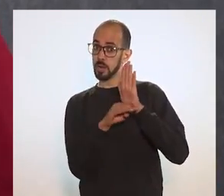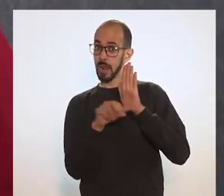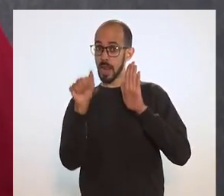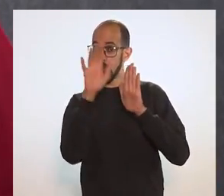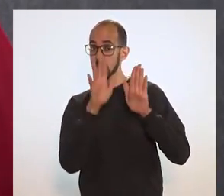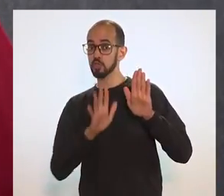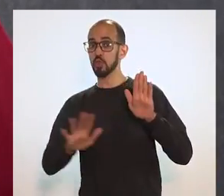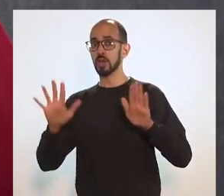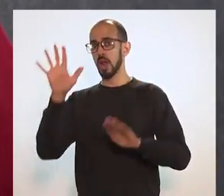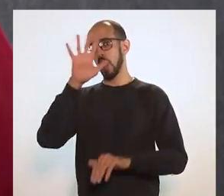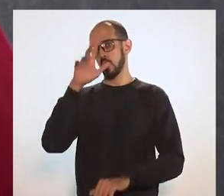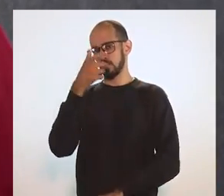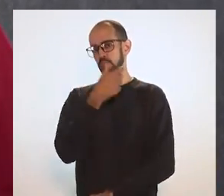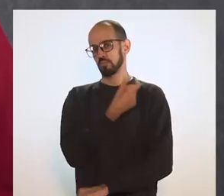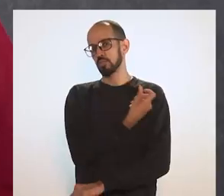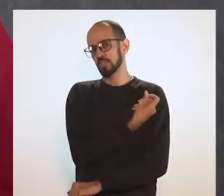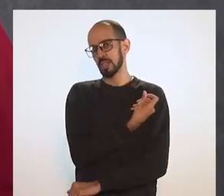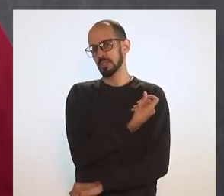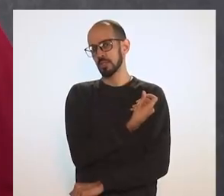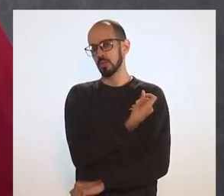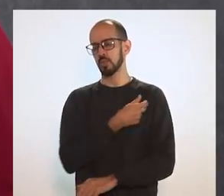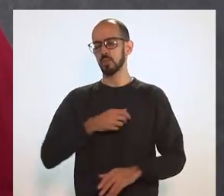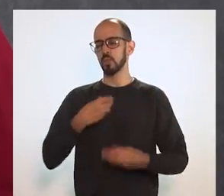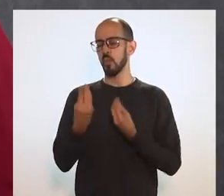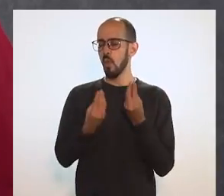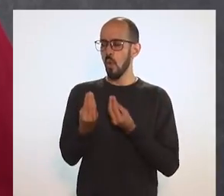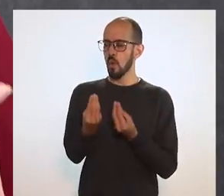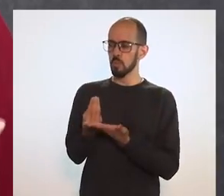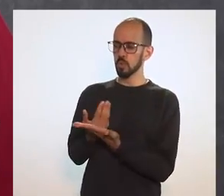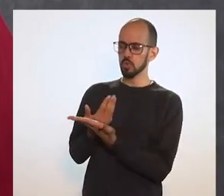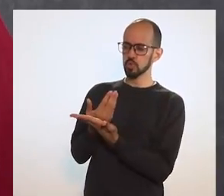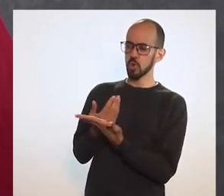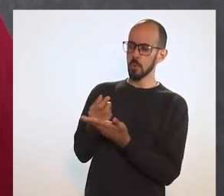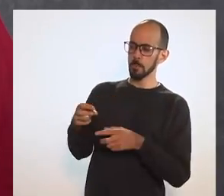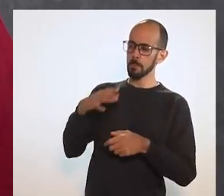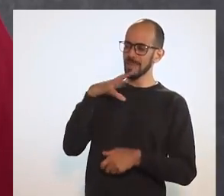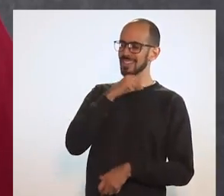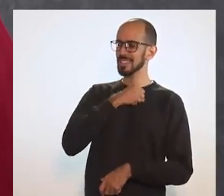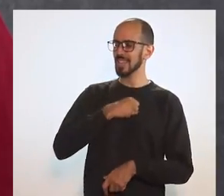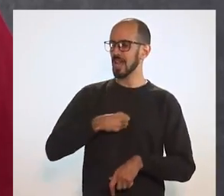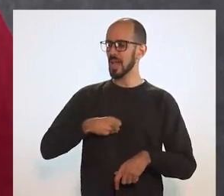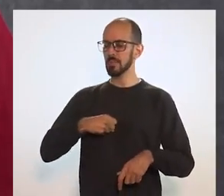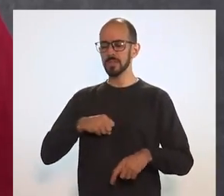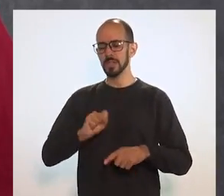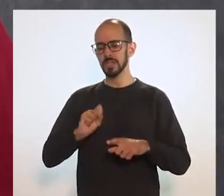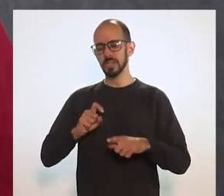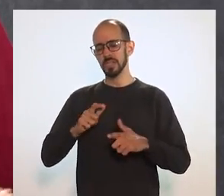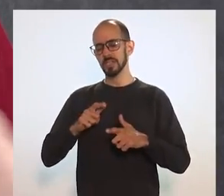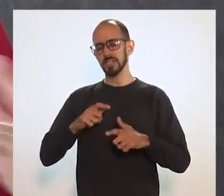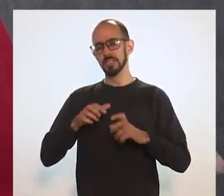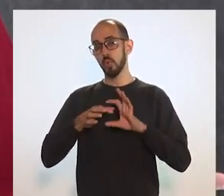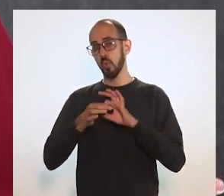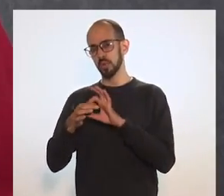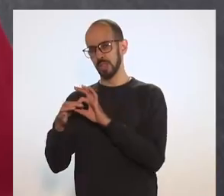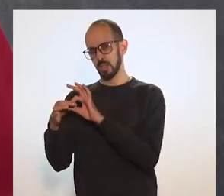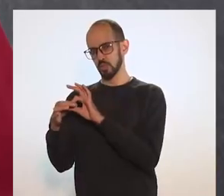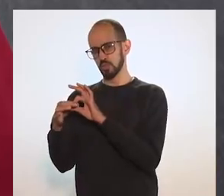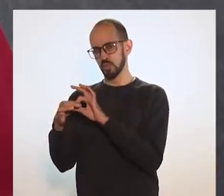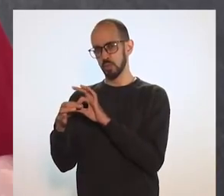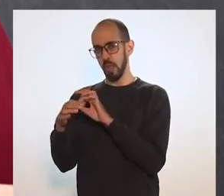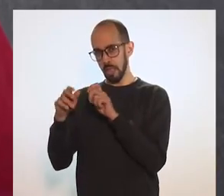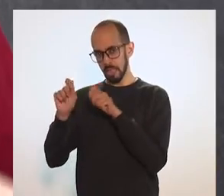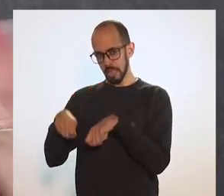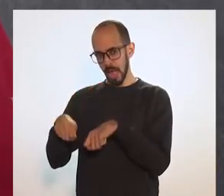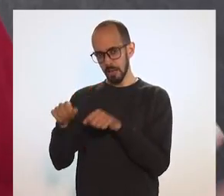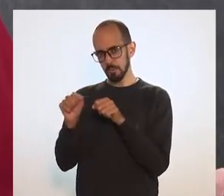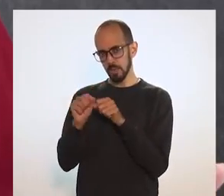que a doutora Otília já falou aqui com a gente. Como é que o senhor vê essa situação? As duas posições